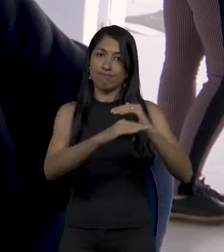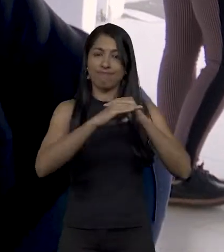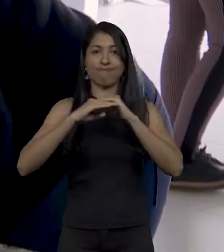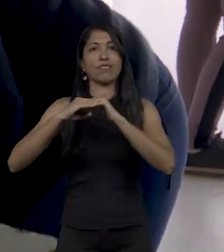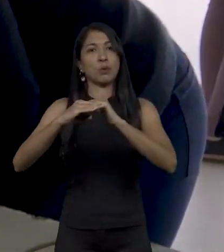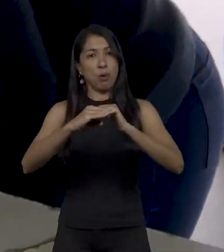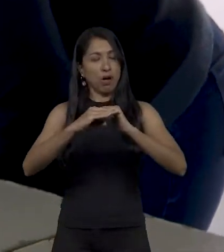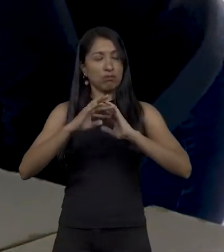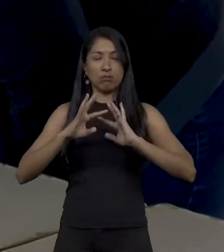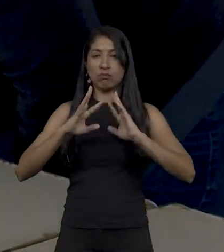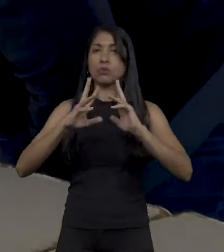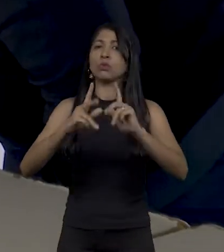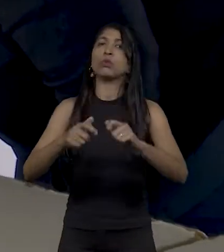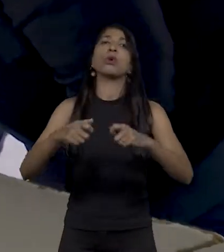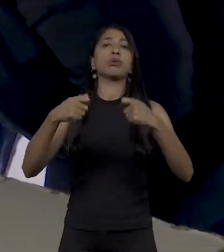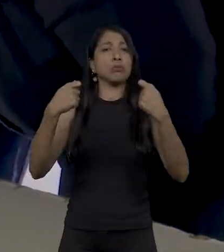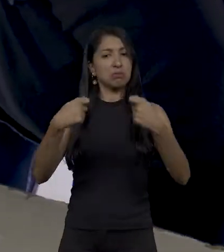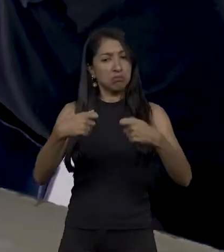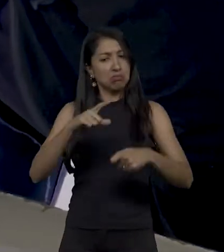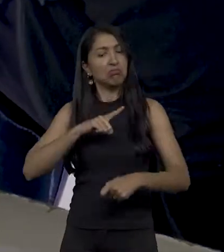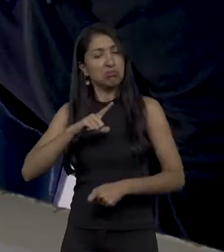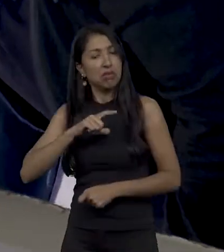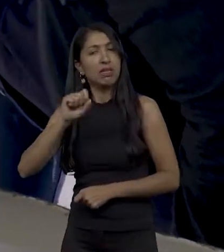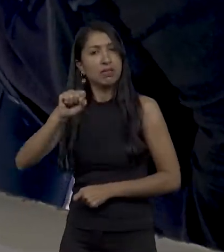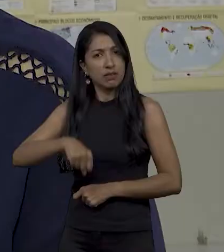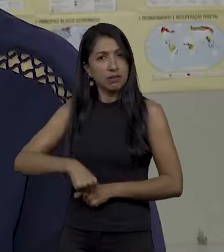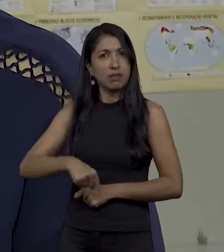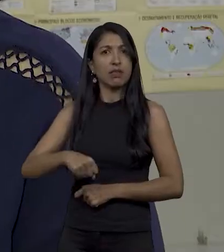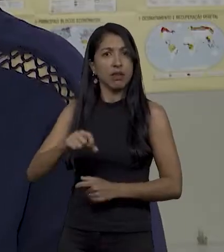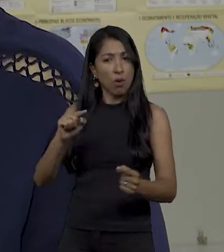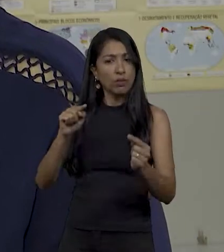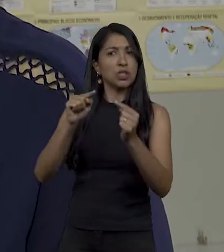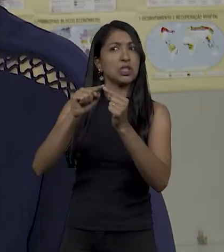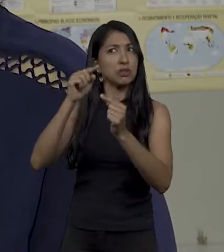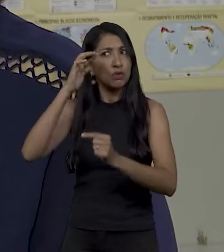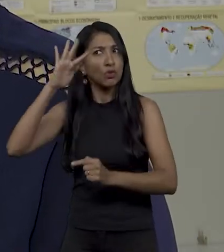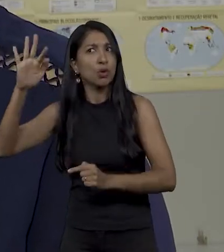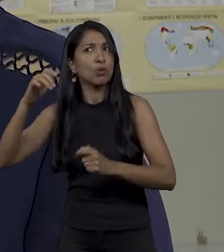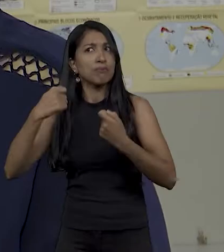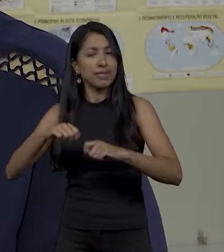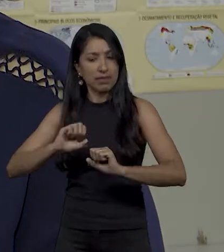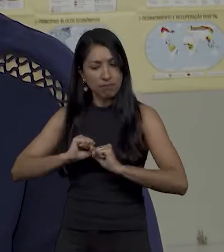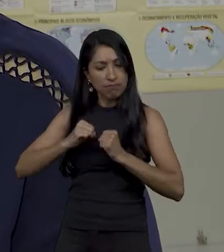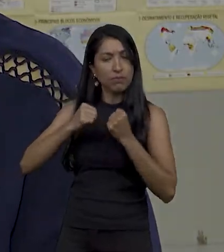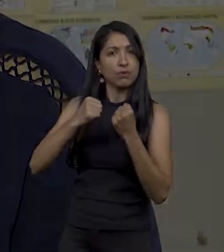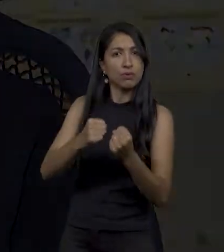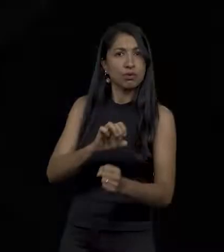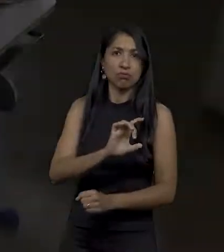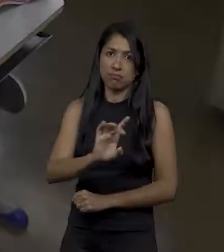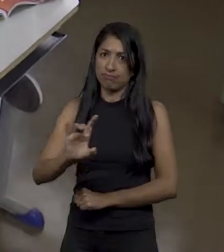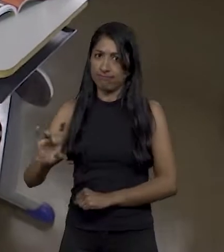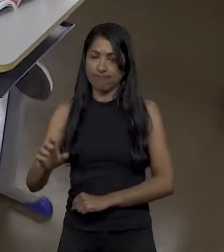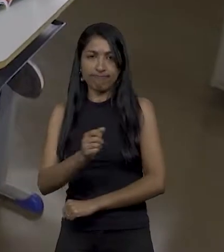todos eles têm oportunidade sim de estar e chegar onde eles sonham, onde eles querem. Só depende do esforço.